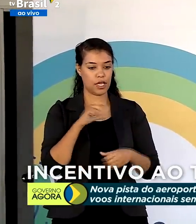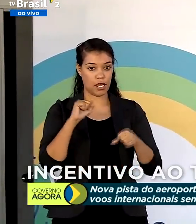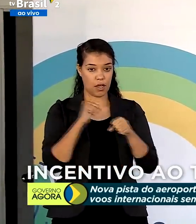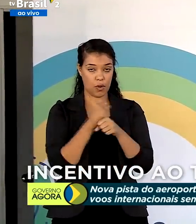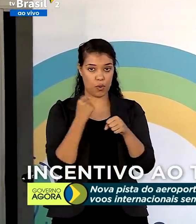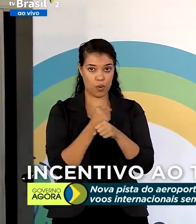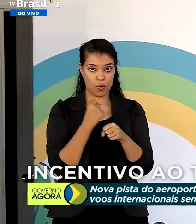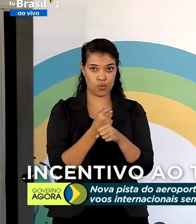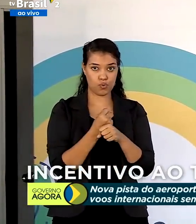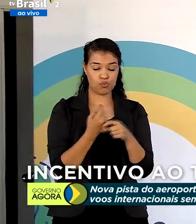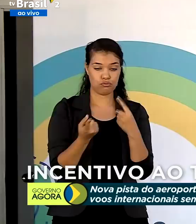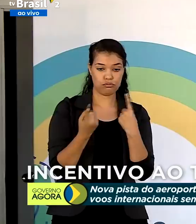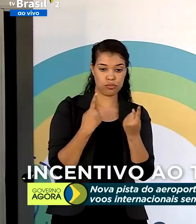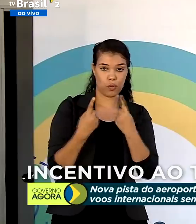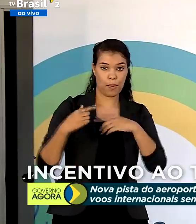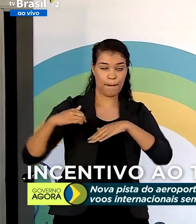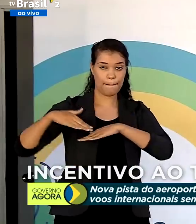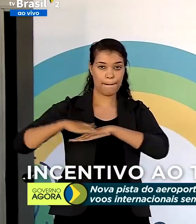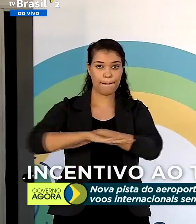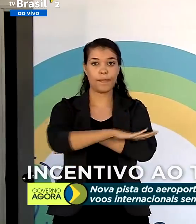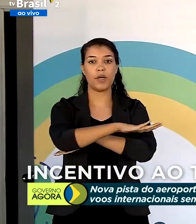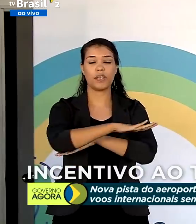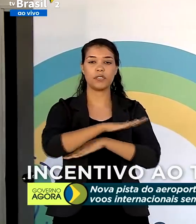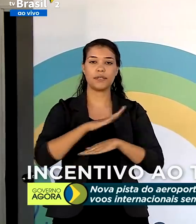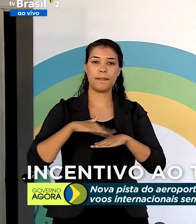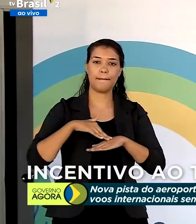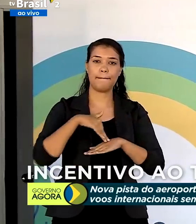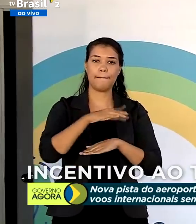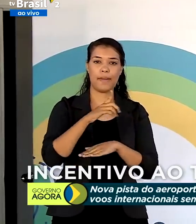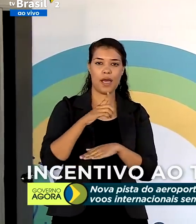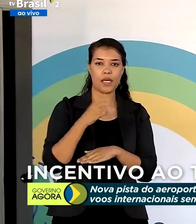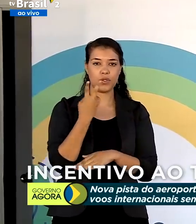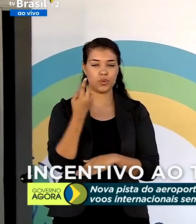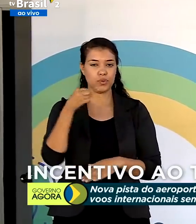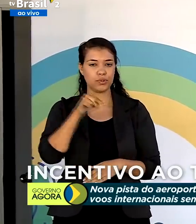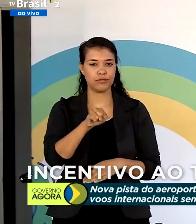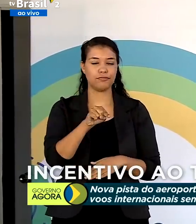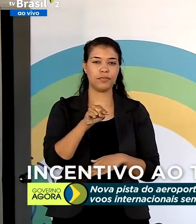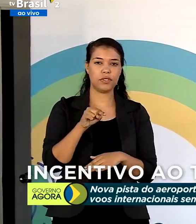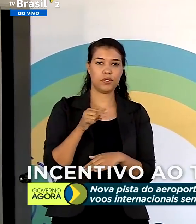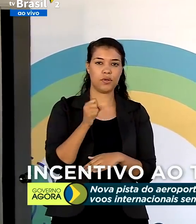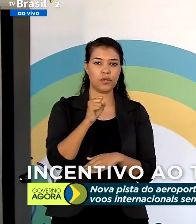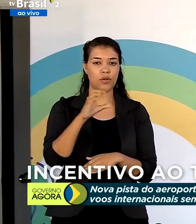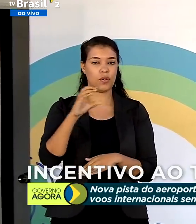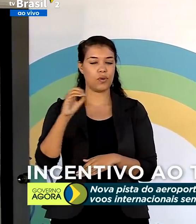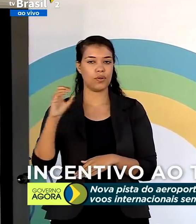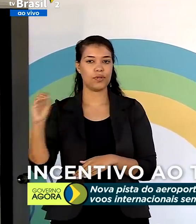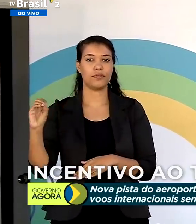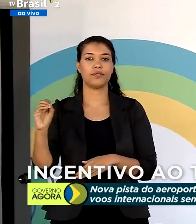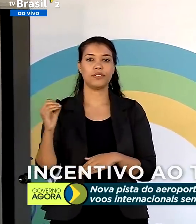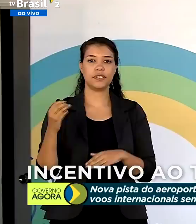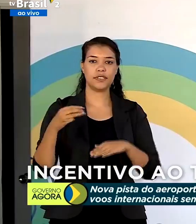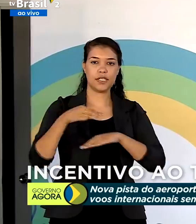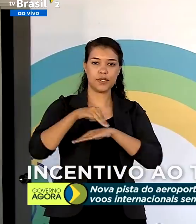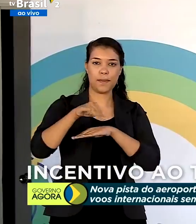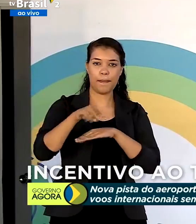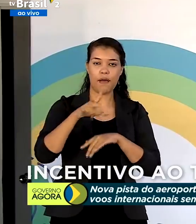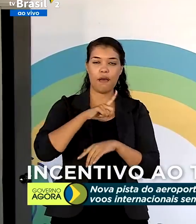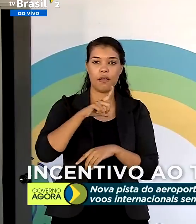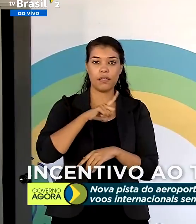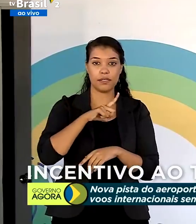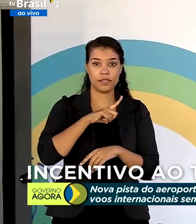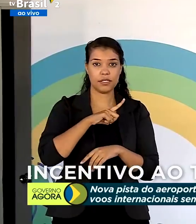pista de mais de 2.800 metros, capaz hoje de alcançar a Europa,